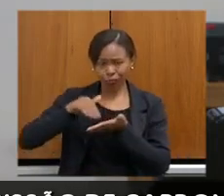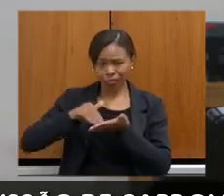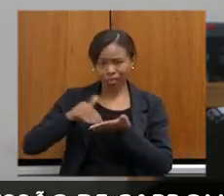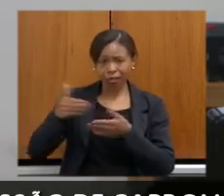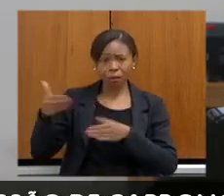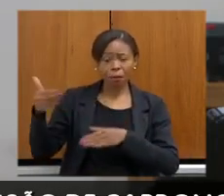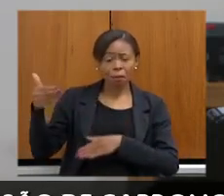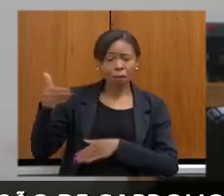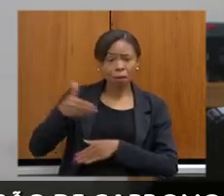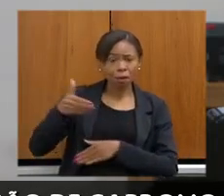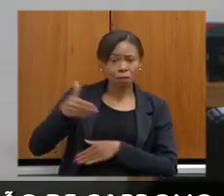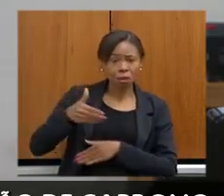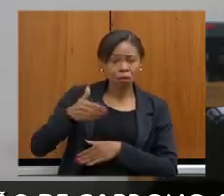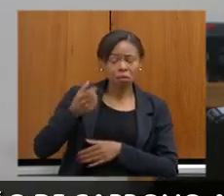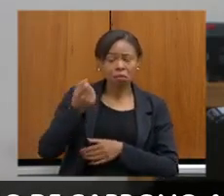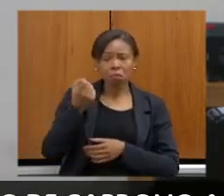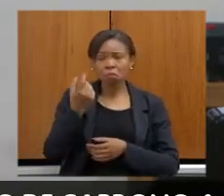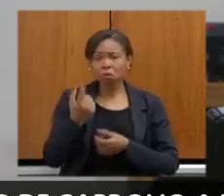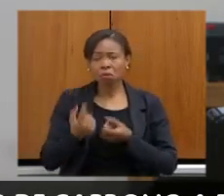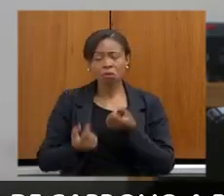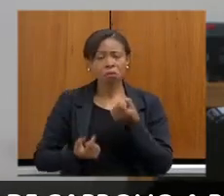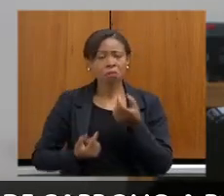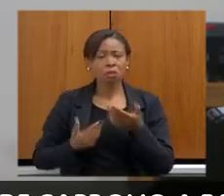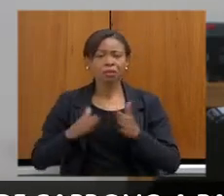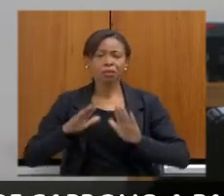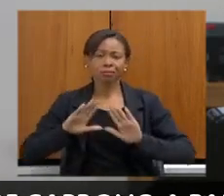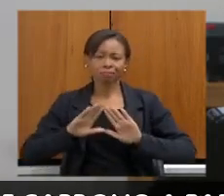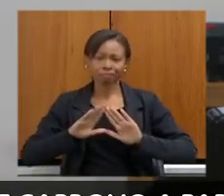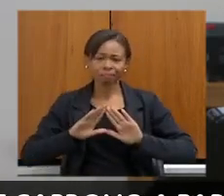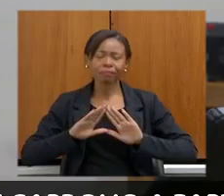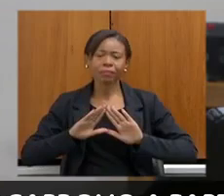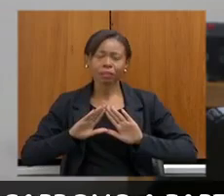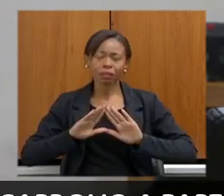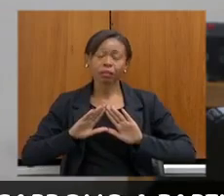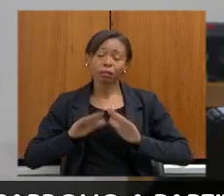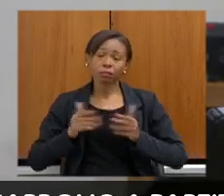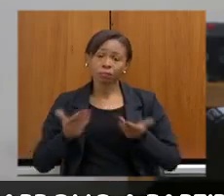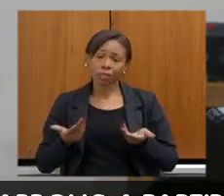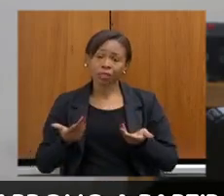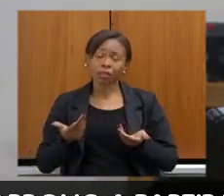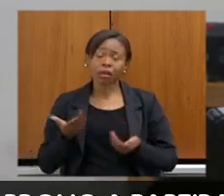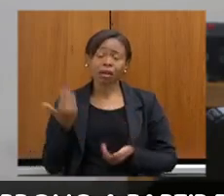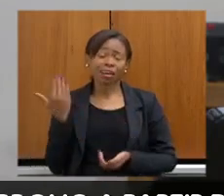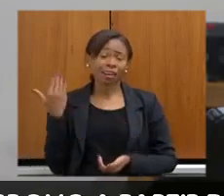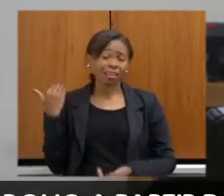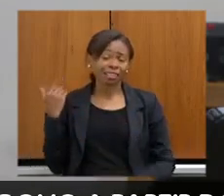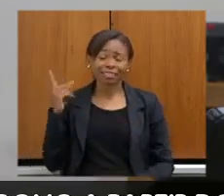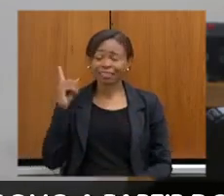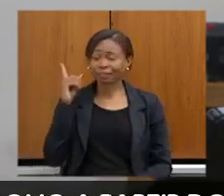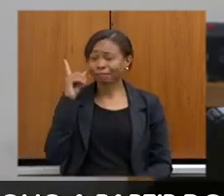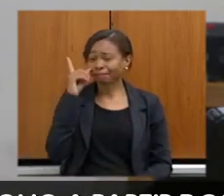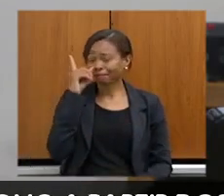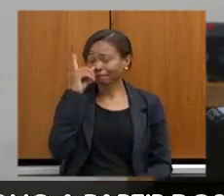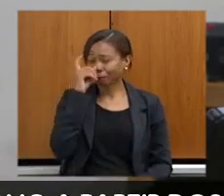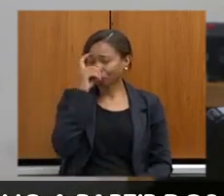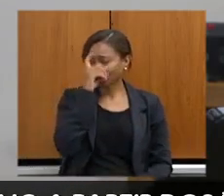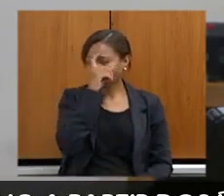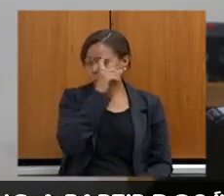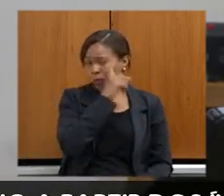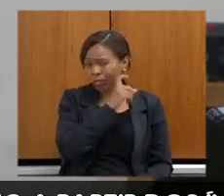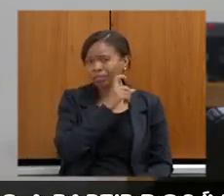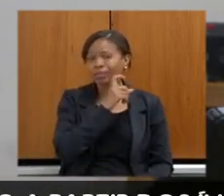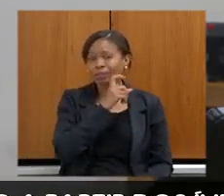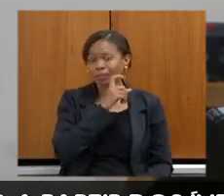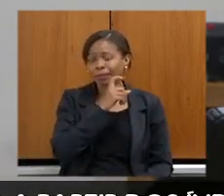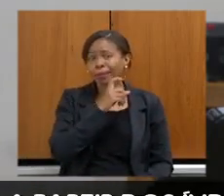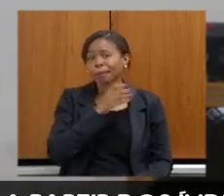estavam presentes na Assembleia Legislativa. na verdade, era uma dificuldade muito grande primeiro